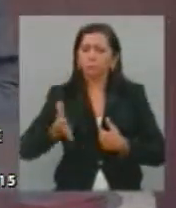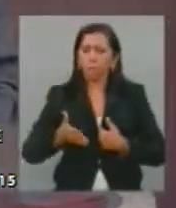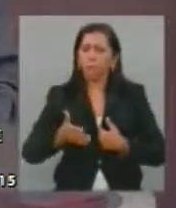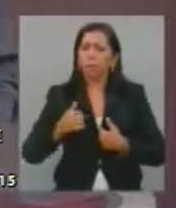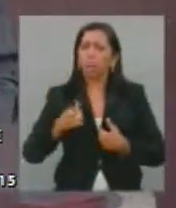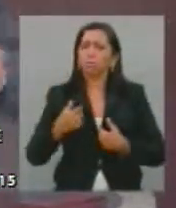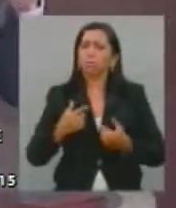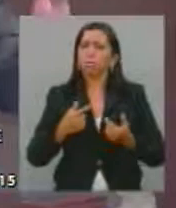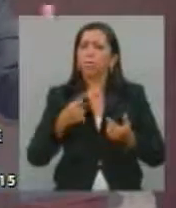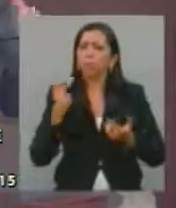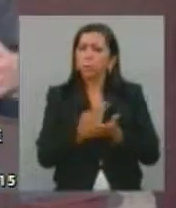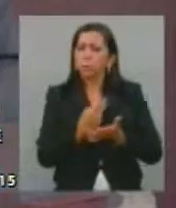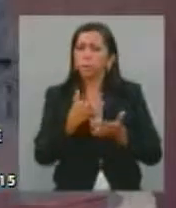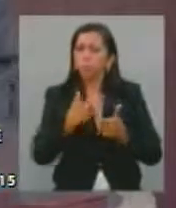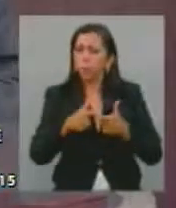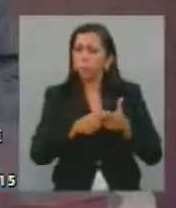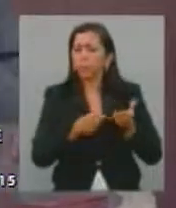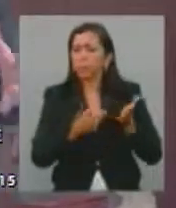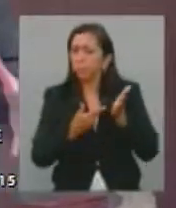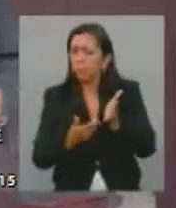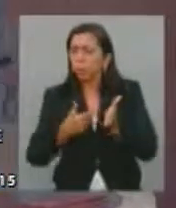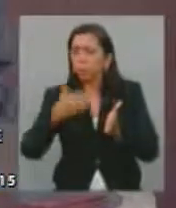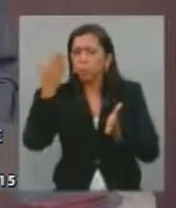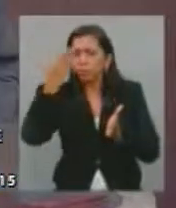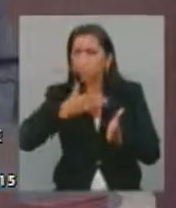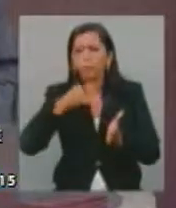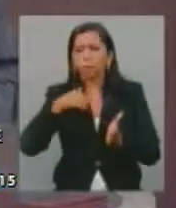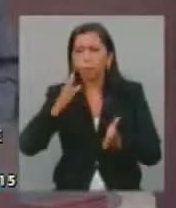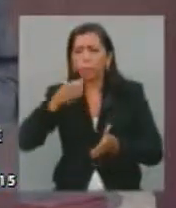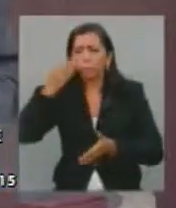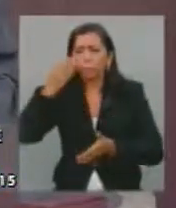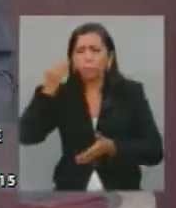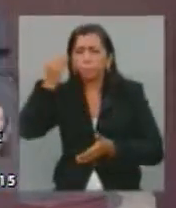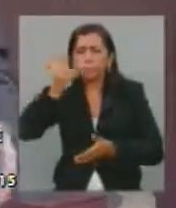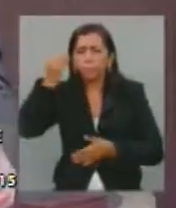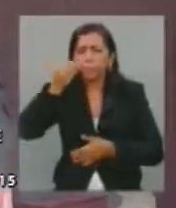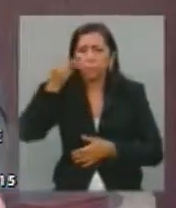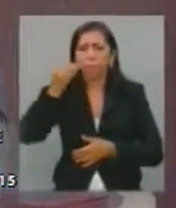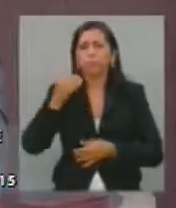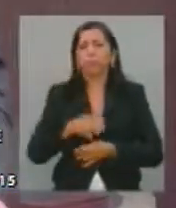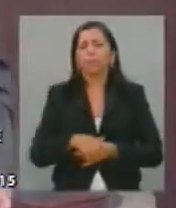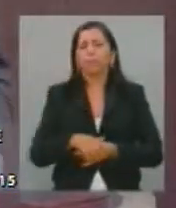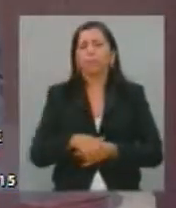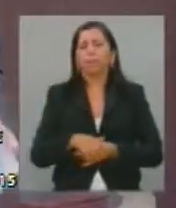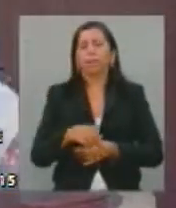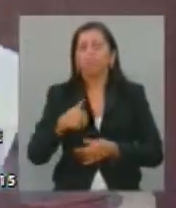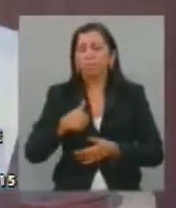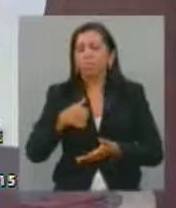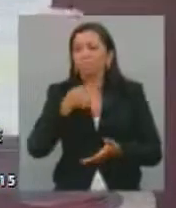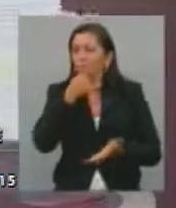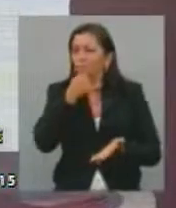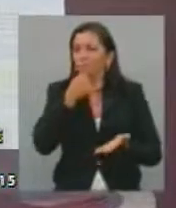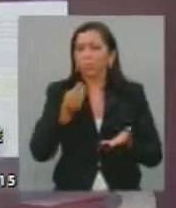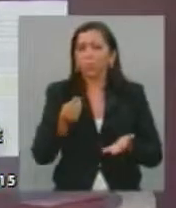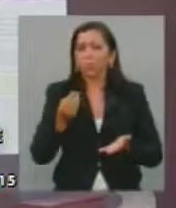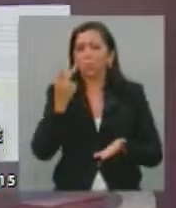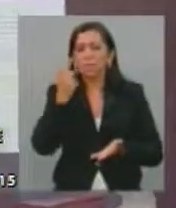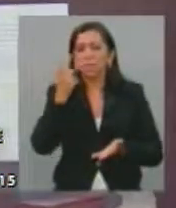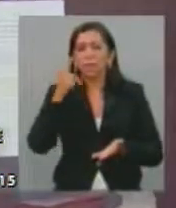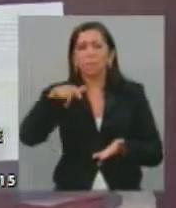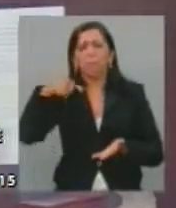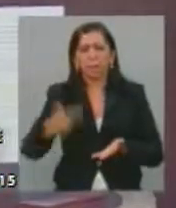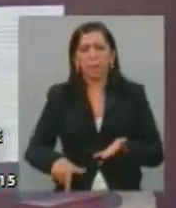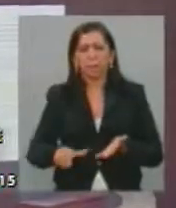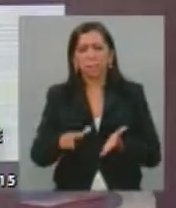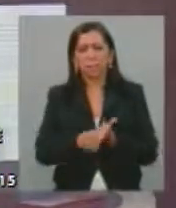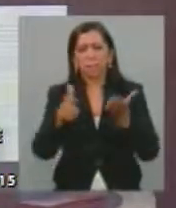a esta comissão, já tive experiência litigando nessa comissão, e, mais uma vez, eu lamento muito que o Ceará seja a